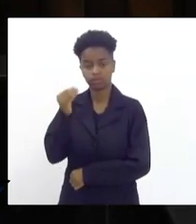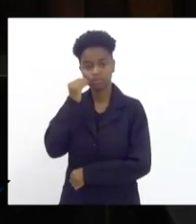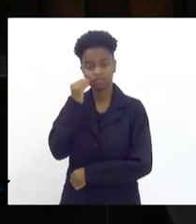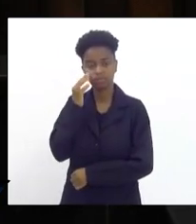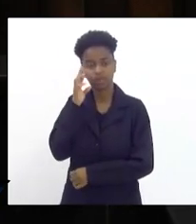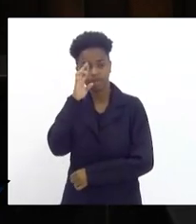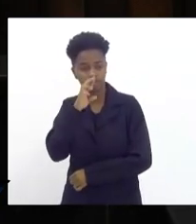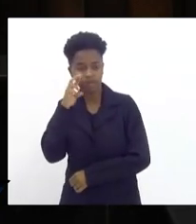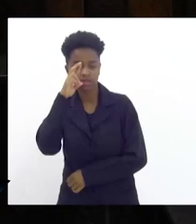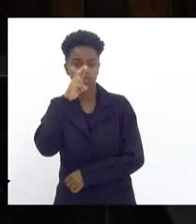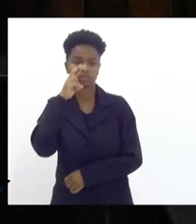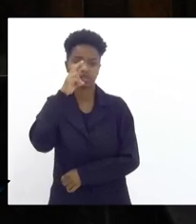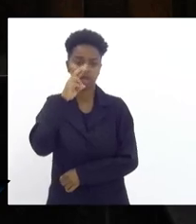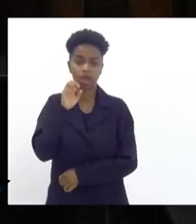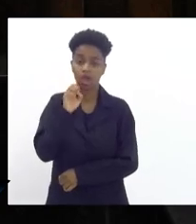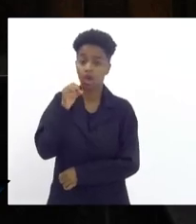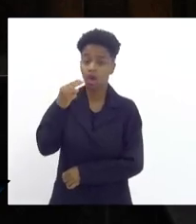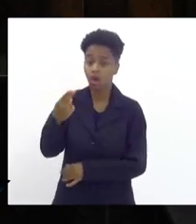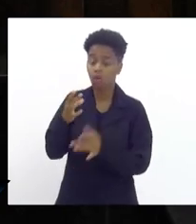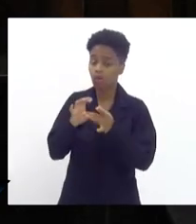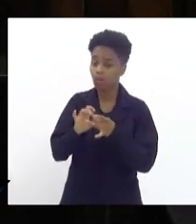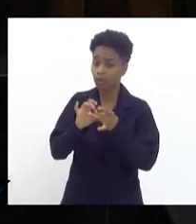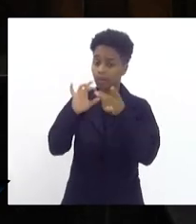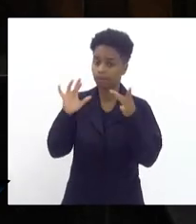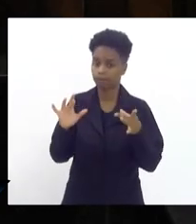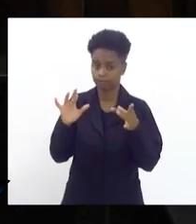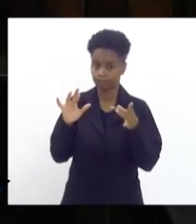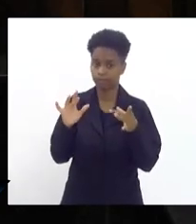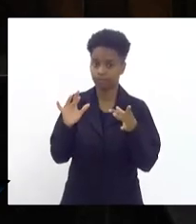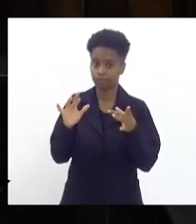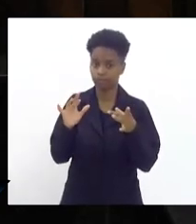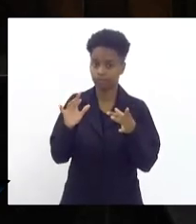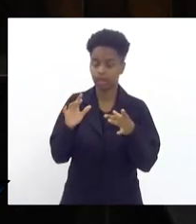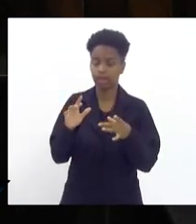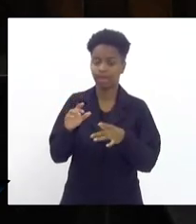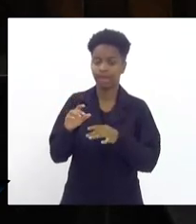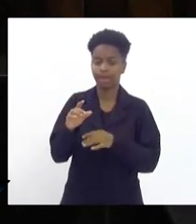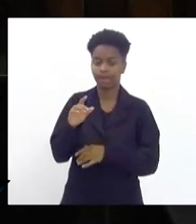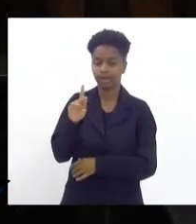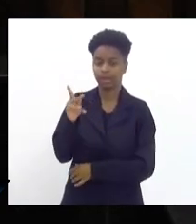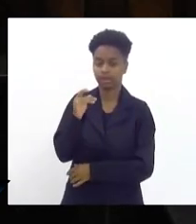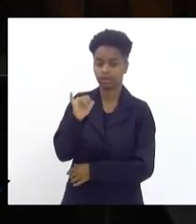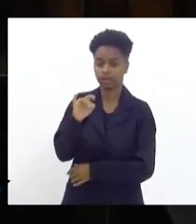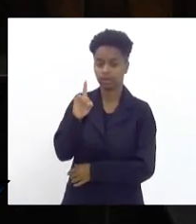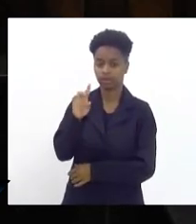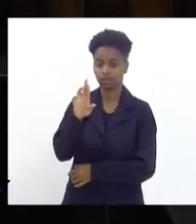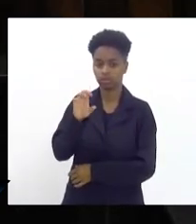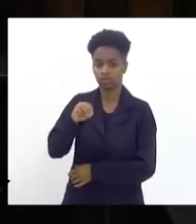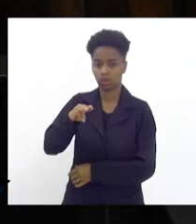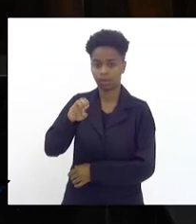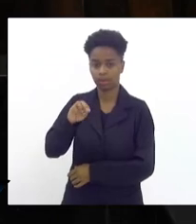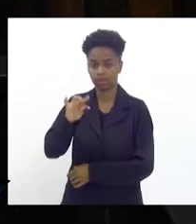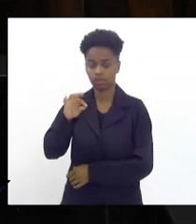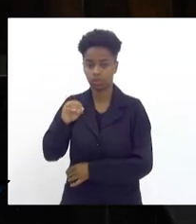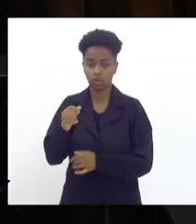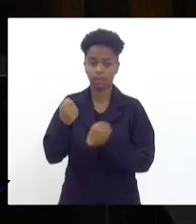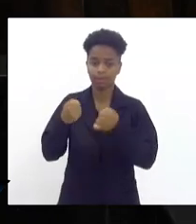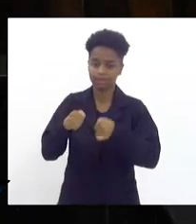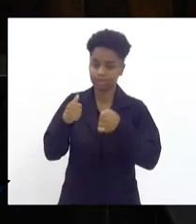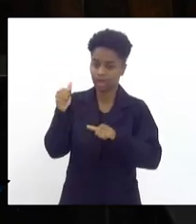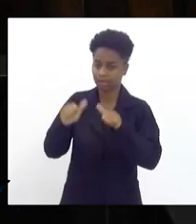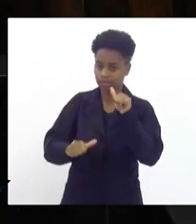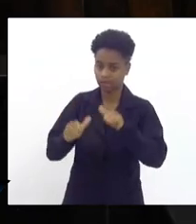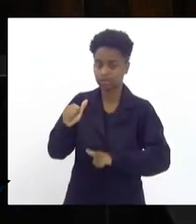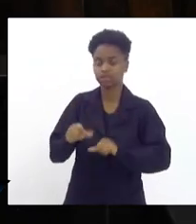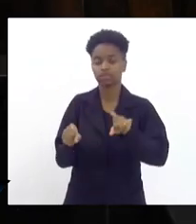ou permitir que os hidrômetros sejam aferidos pelo Inmetro pelas